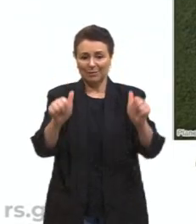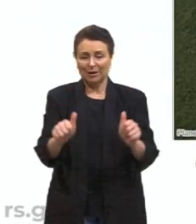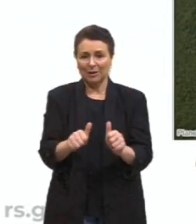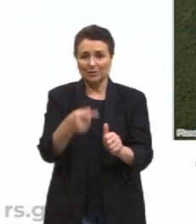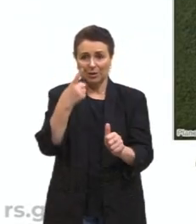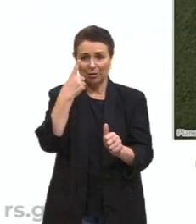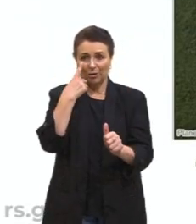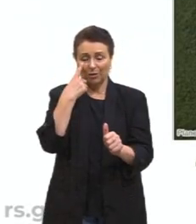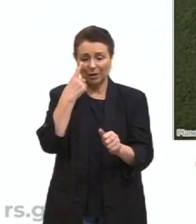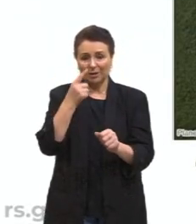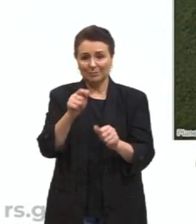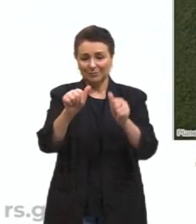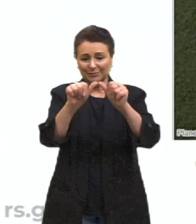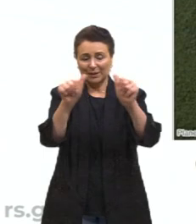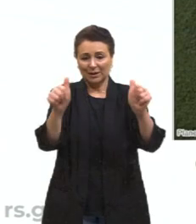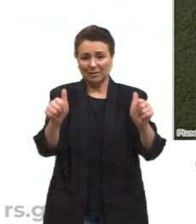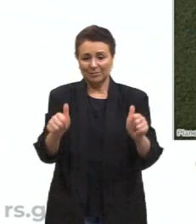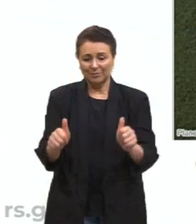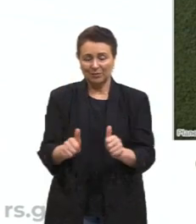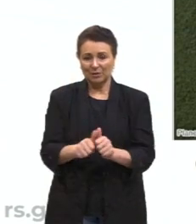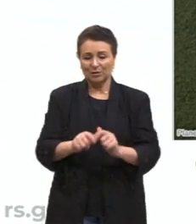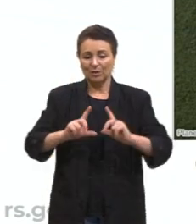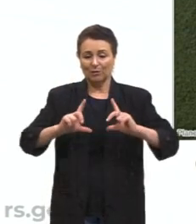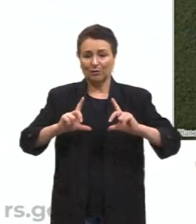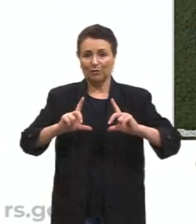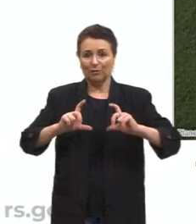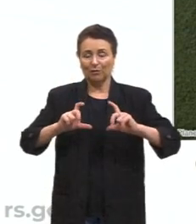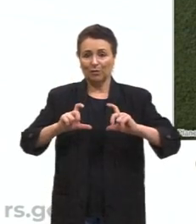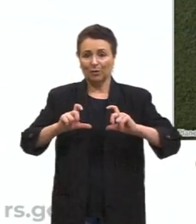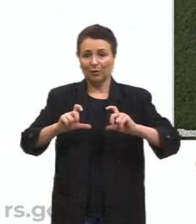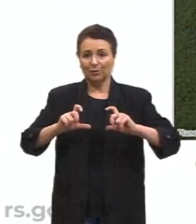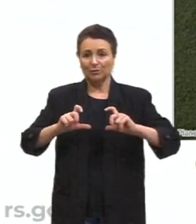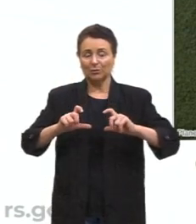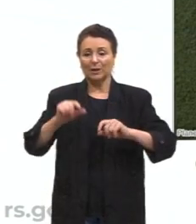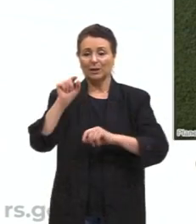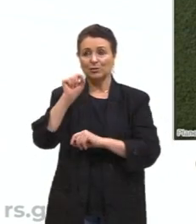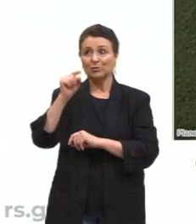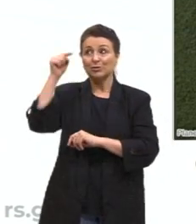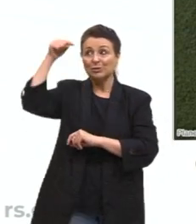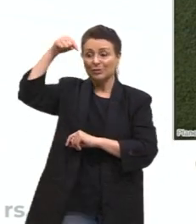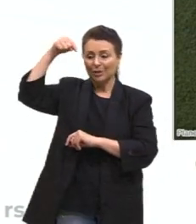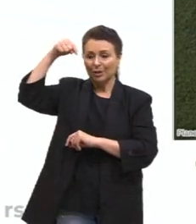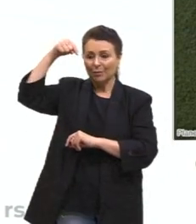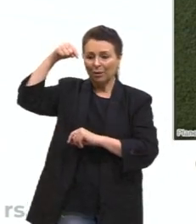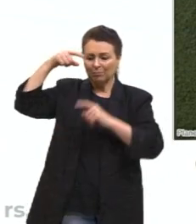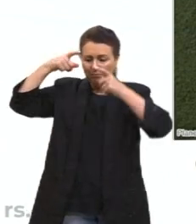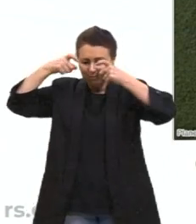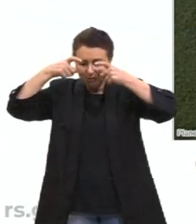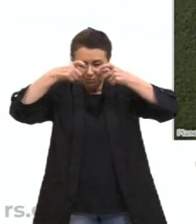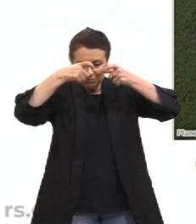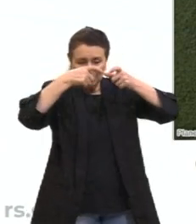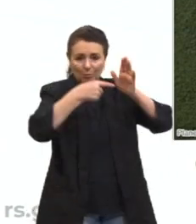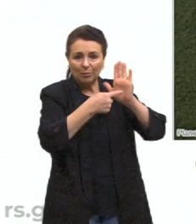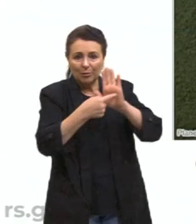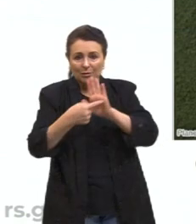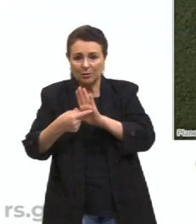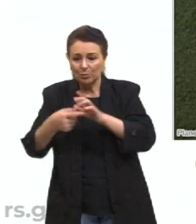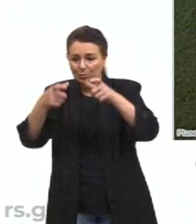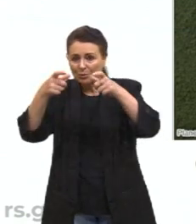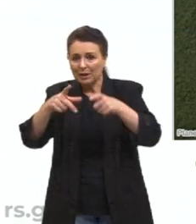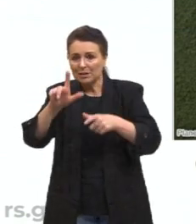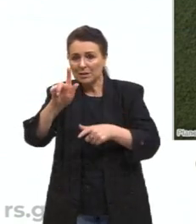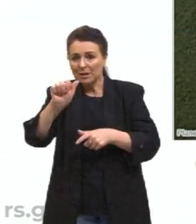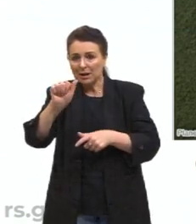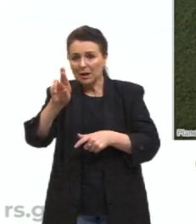as fotos de satélite mostrando os garimpos ilegais, né? De